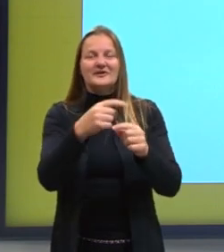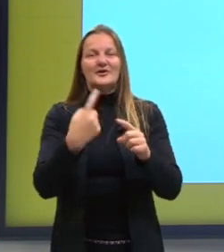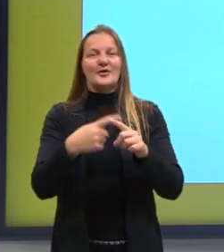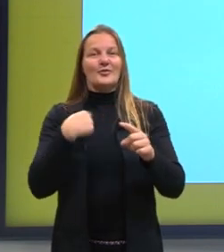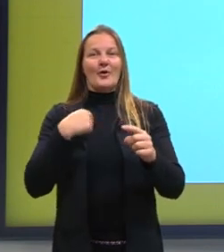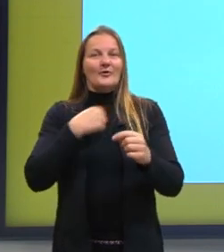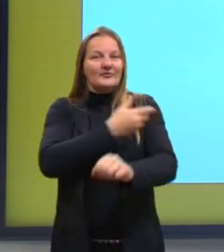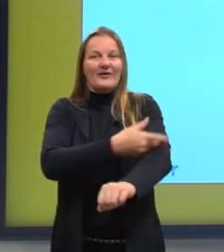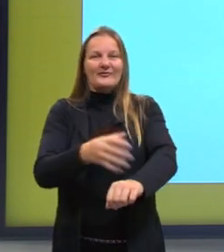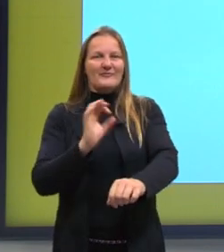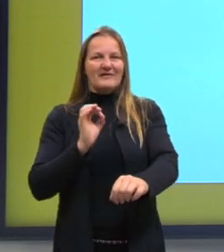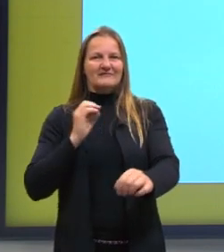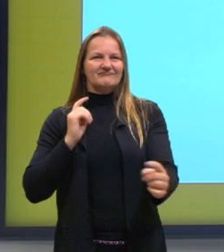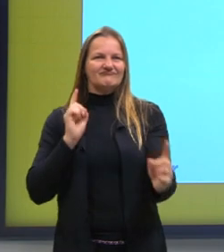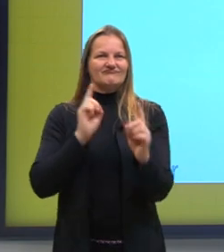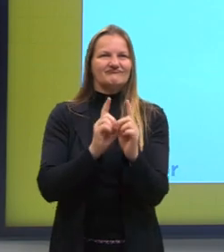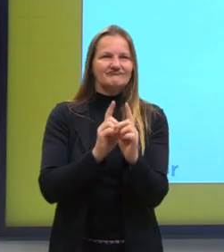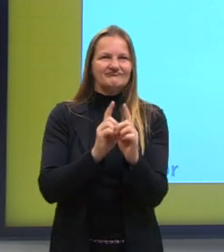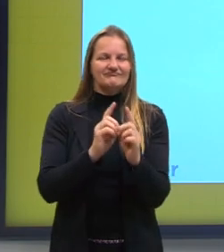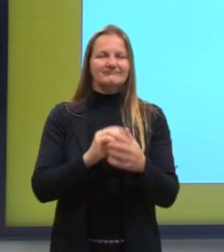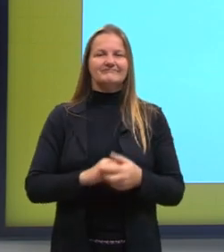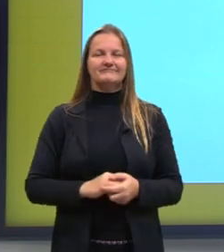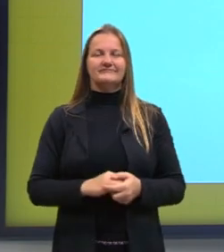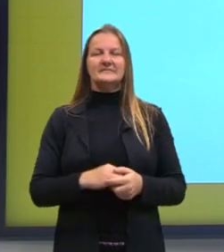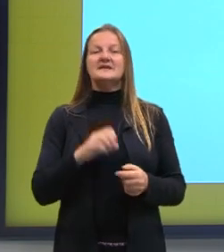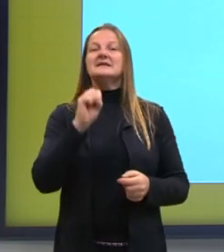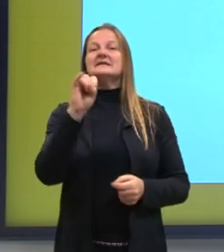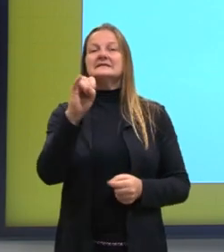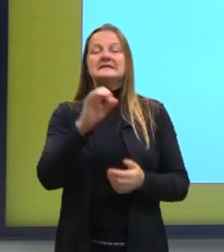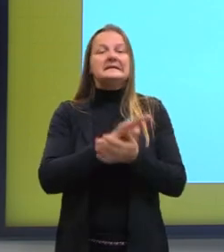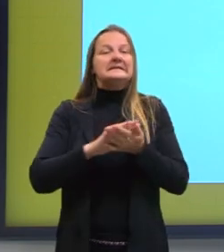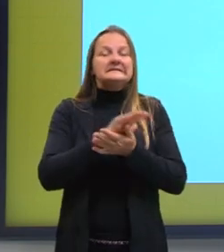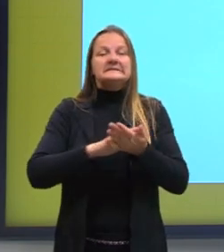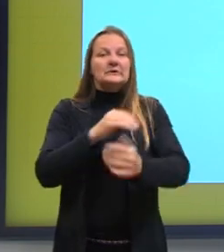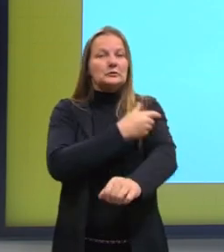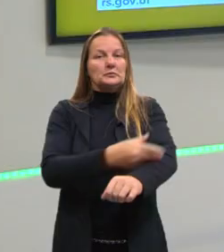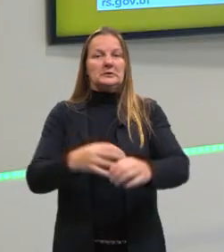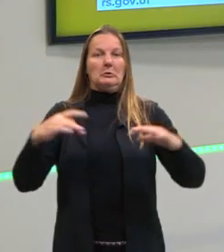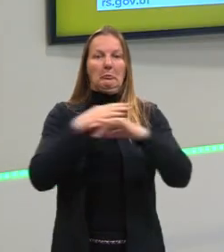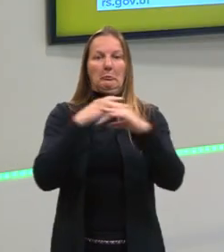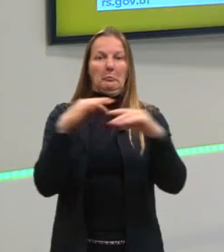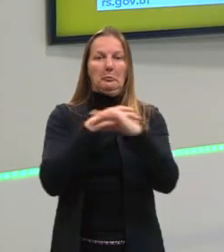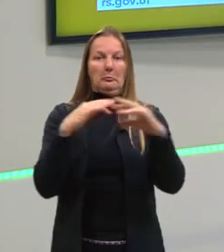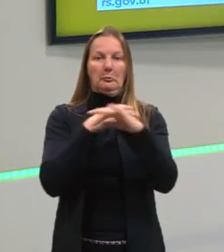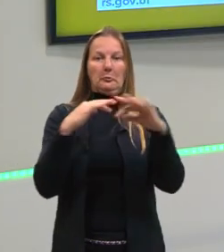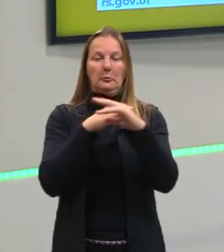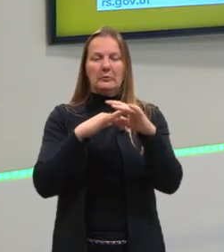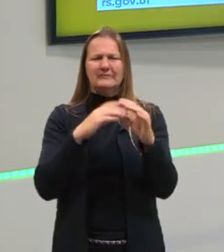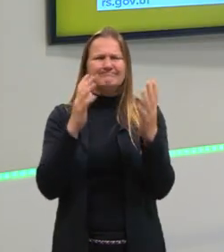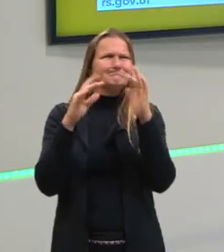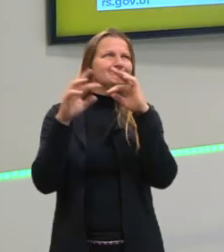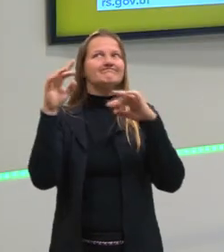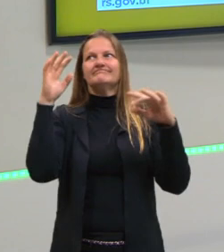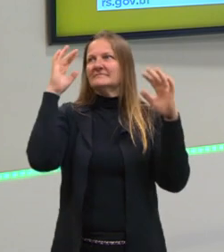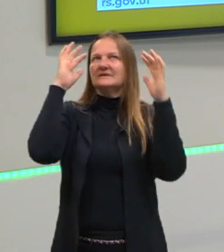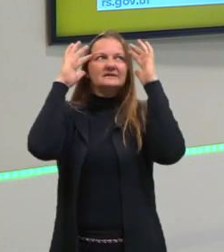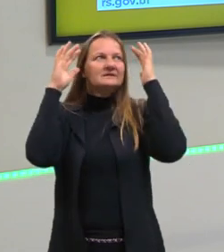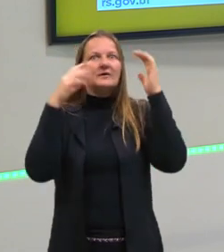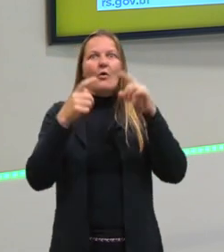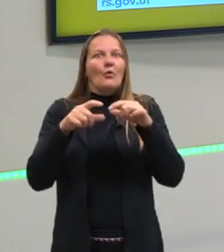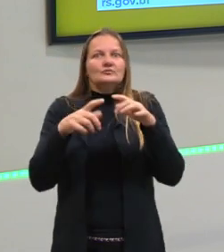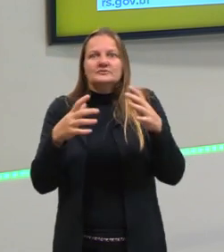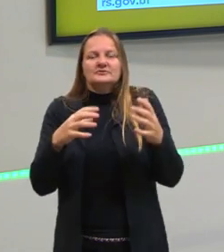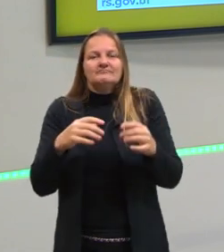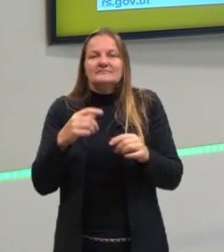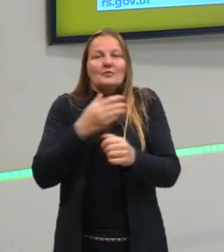Como também se alguém não acostumado com uma cidade grande se perder em uma cidade grande, ele vai ter problema porque uma